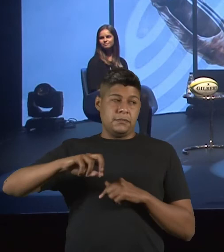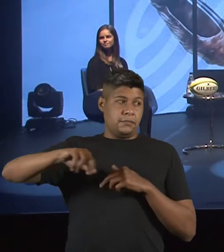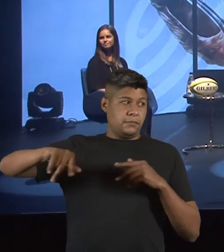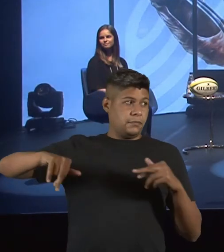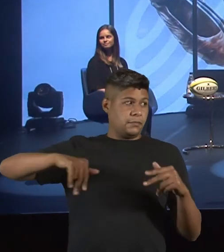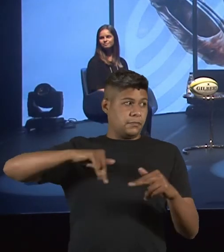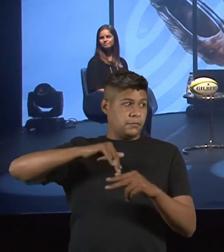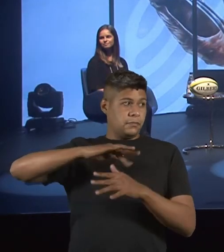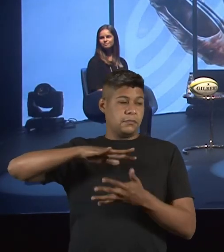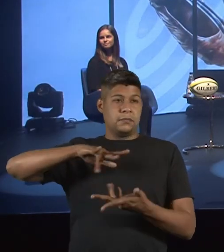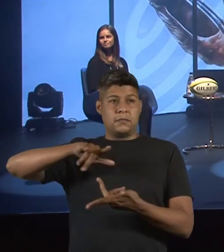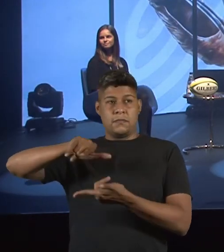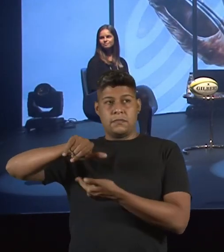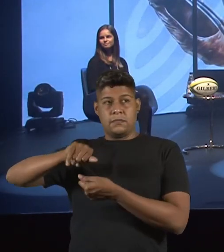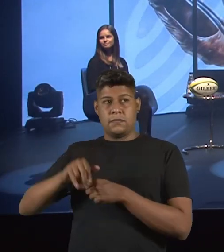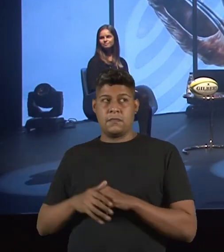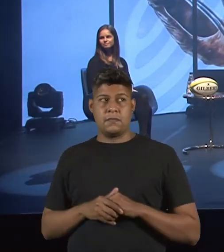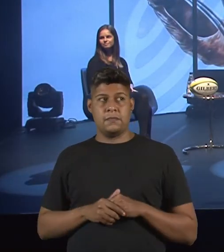do mundo.